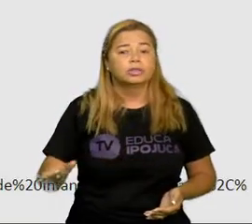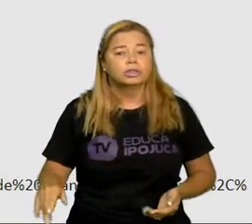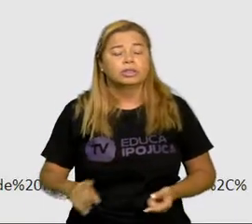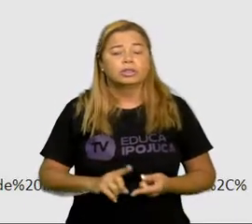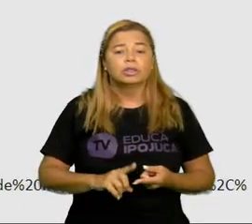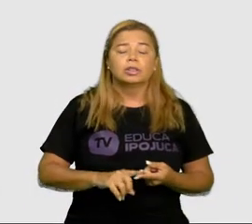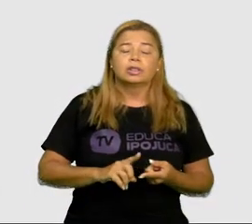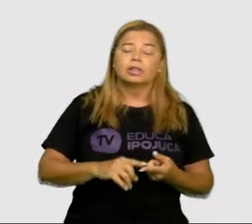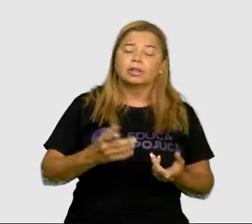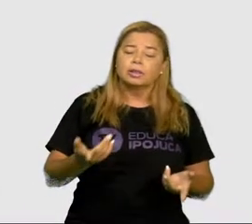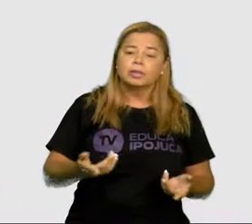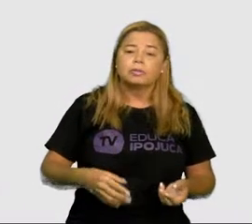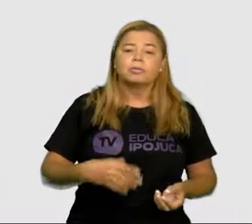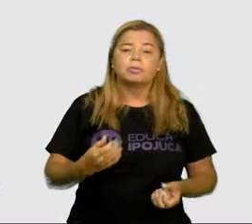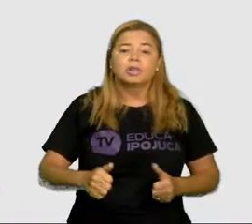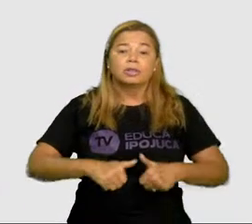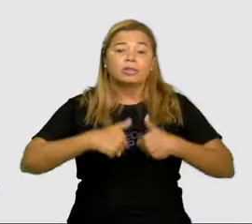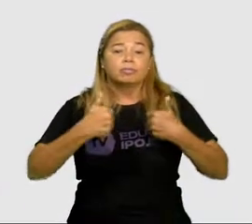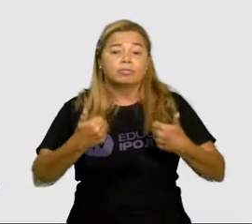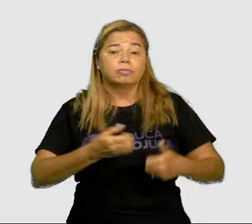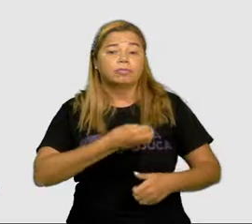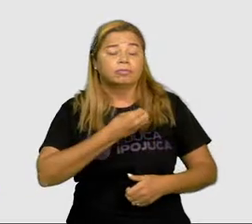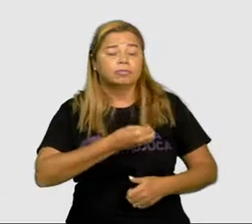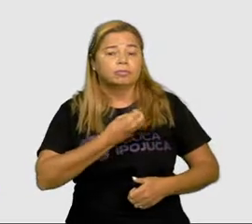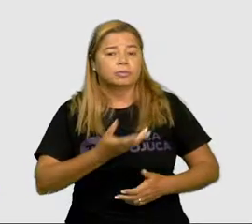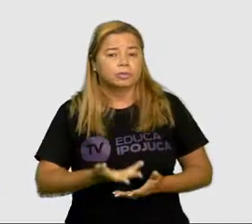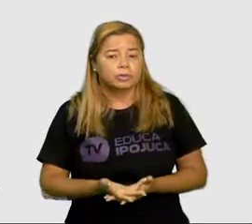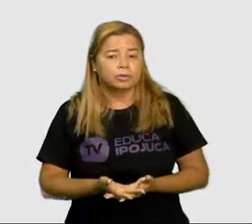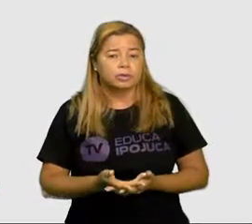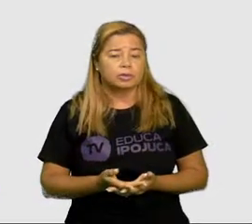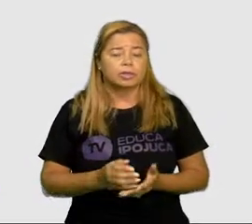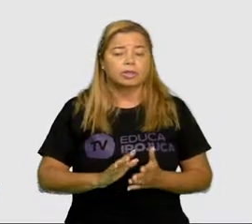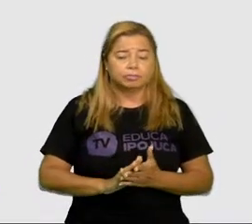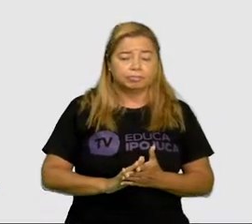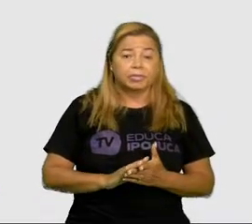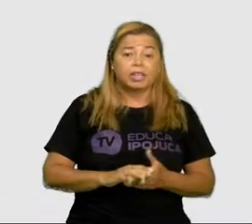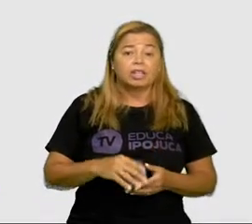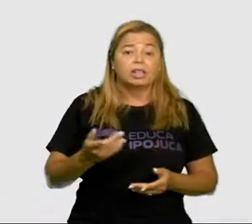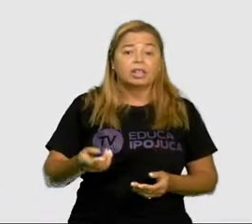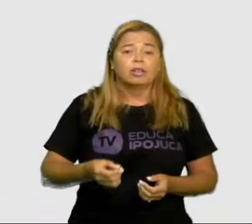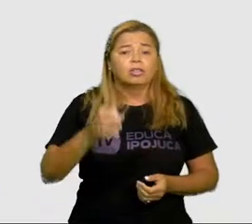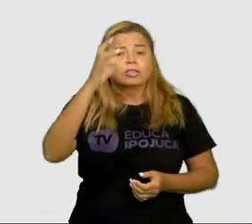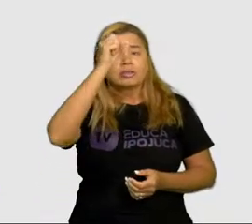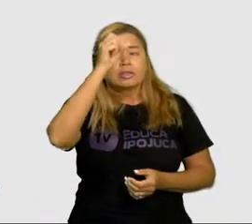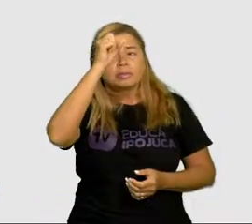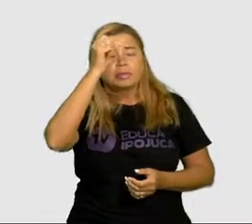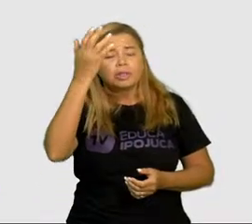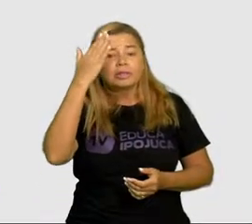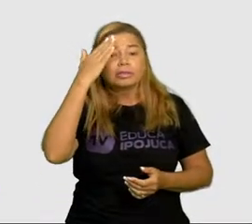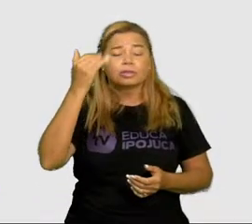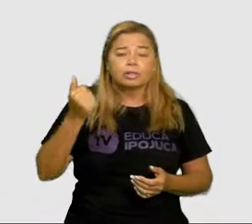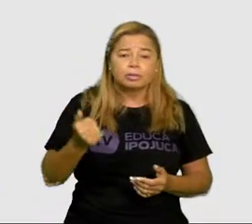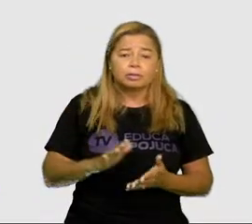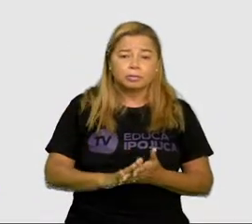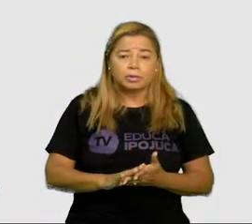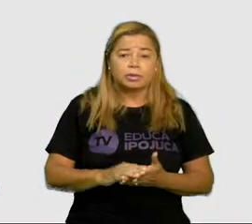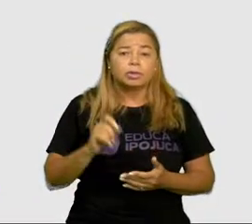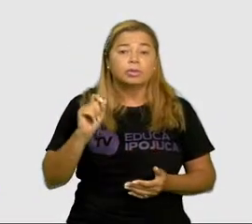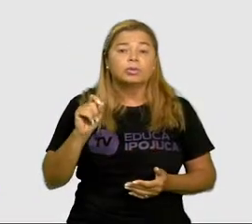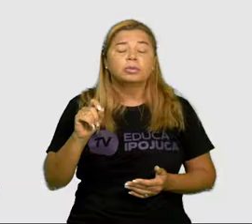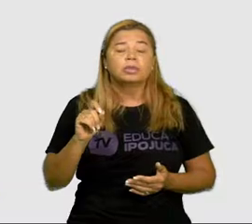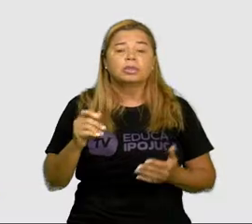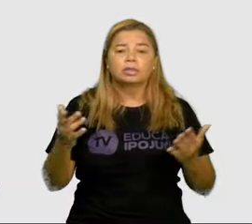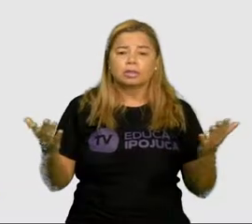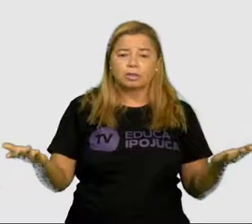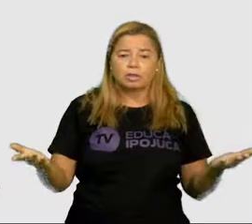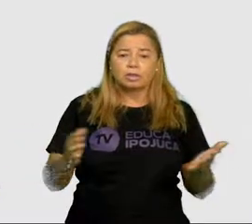crianças que nascem, né? Que morrem. Mas o que é a mortalidade infantil? Um importante indicador social